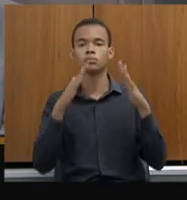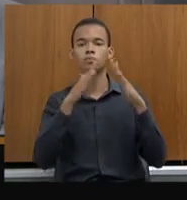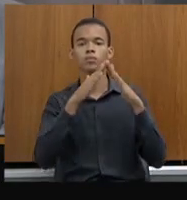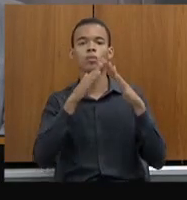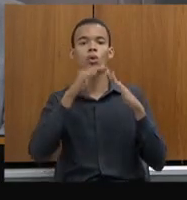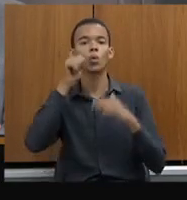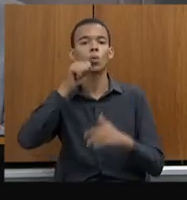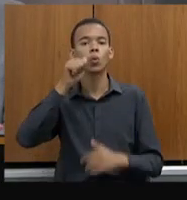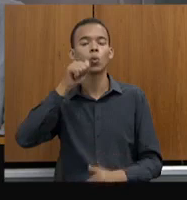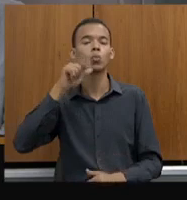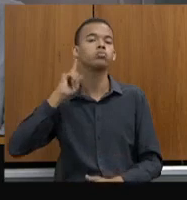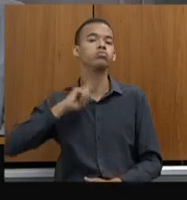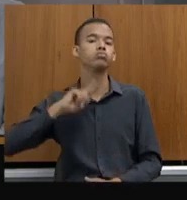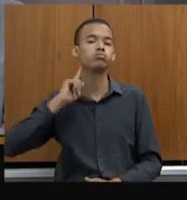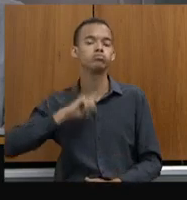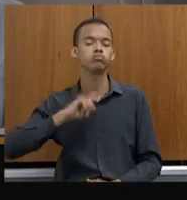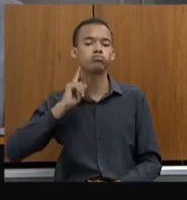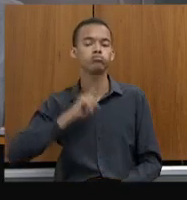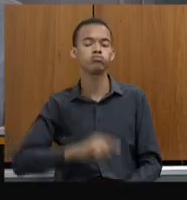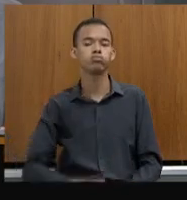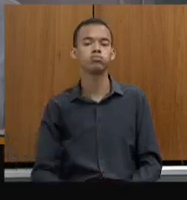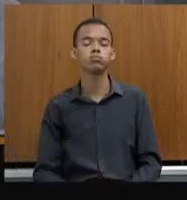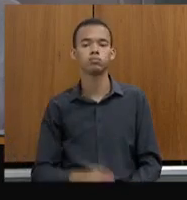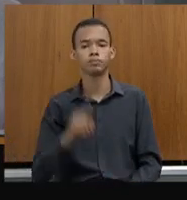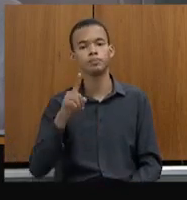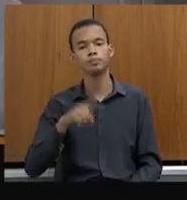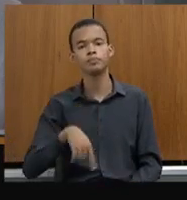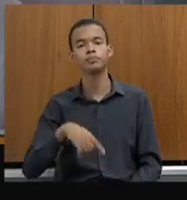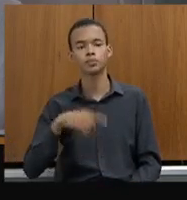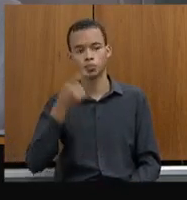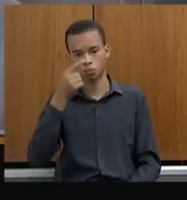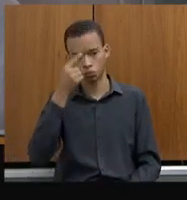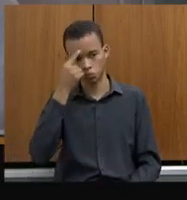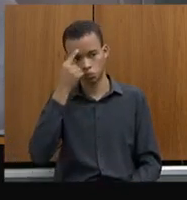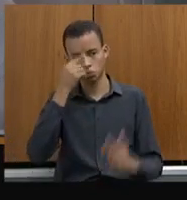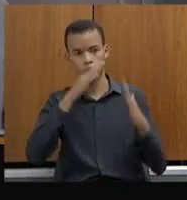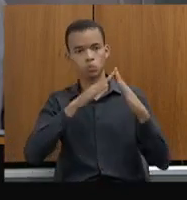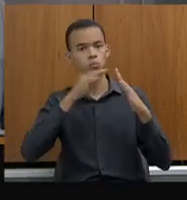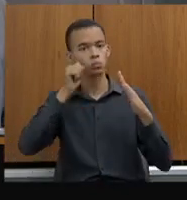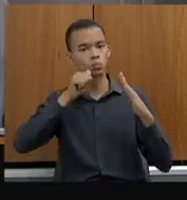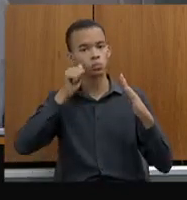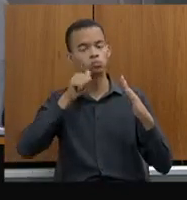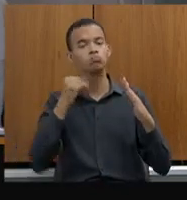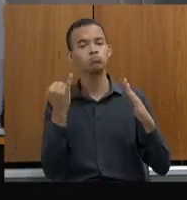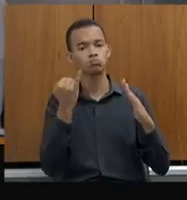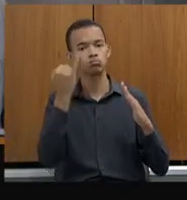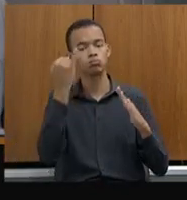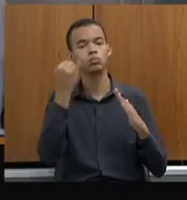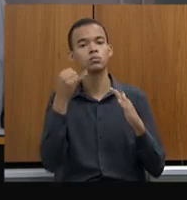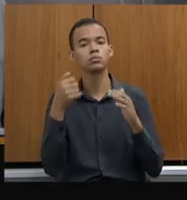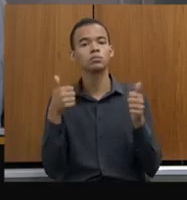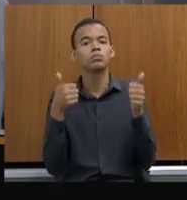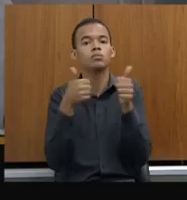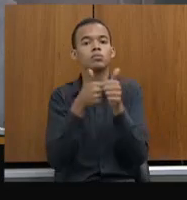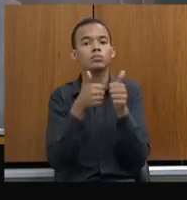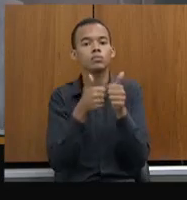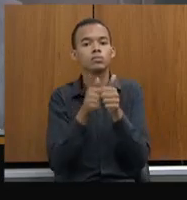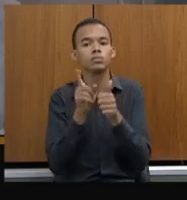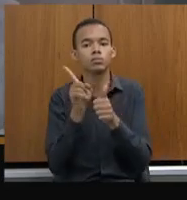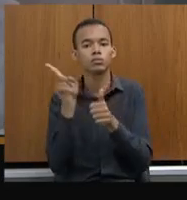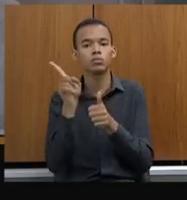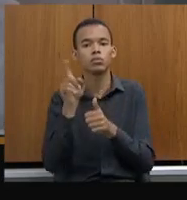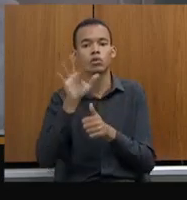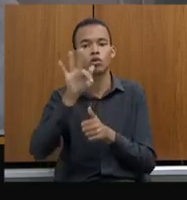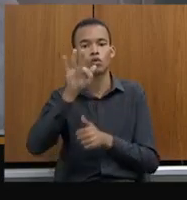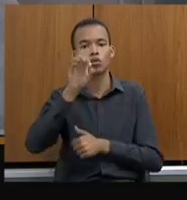também uma iniciativa importante, funciona aqui próximo ao Fórum Lafayette,